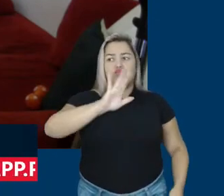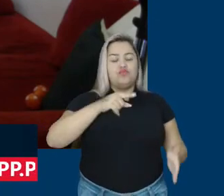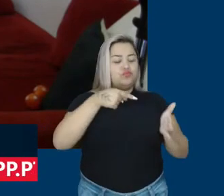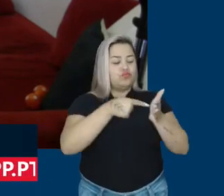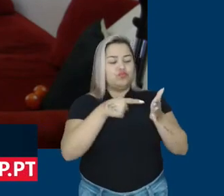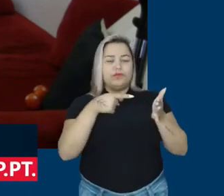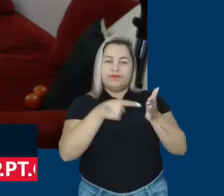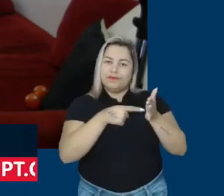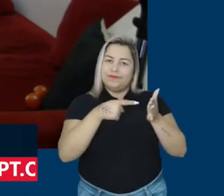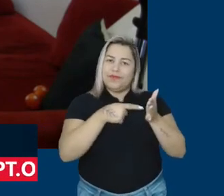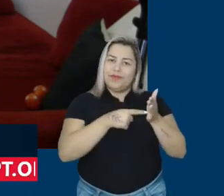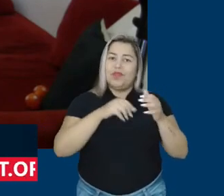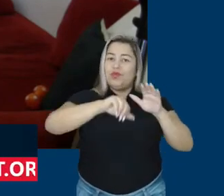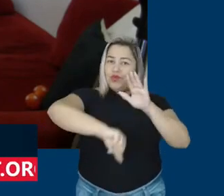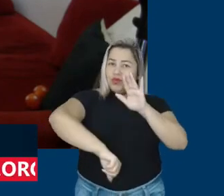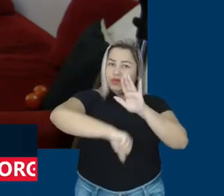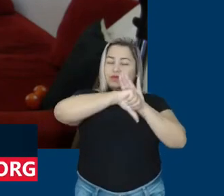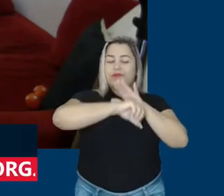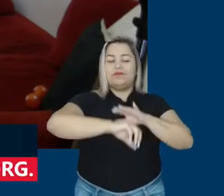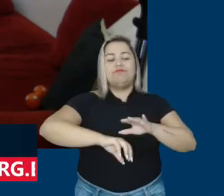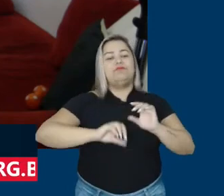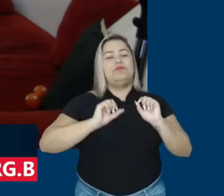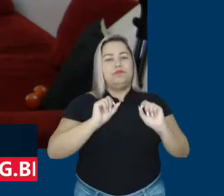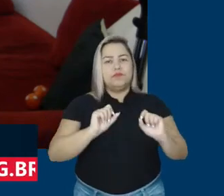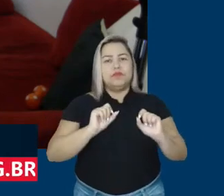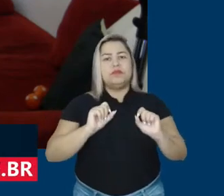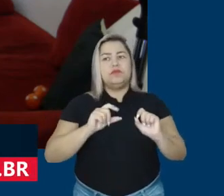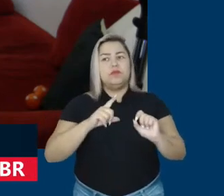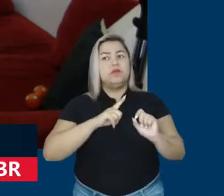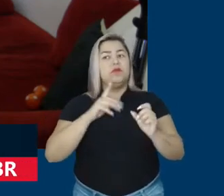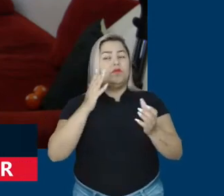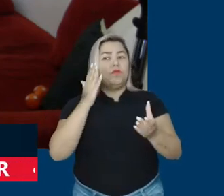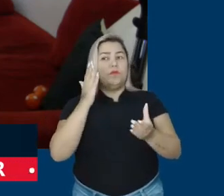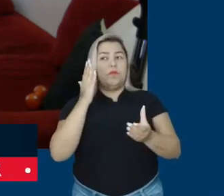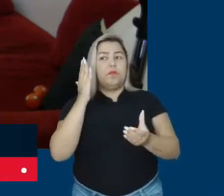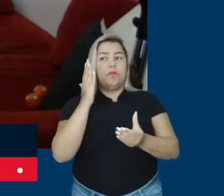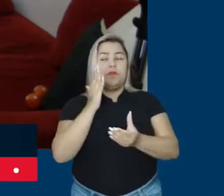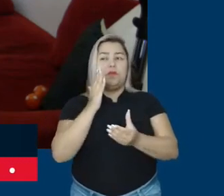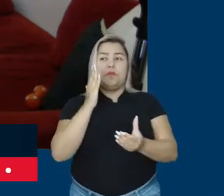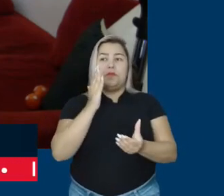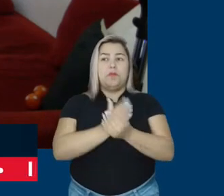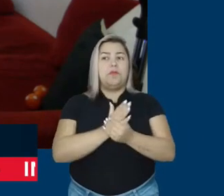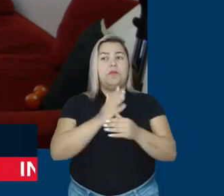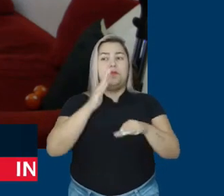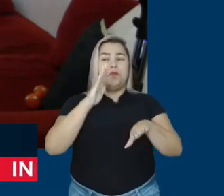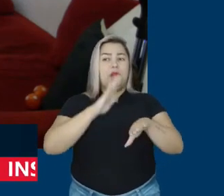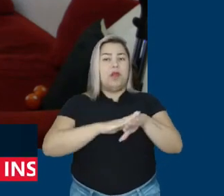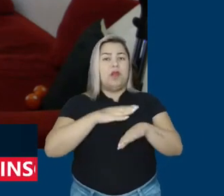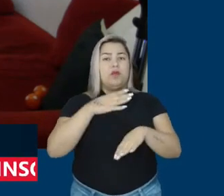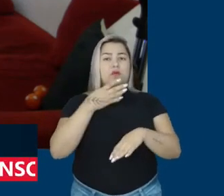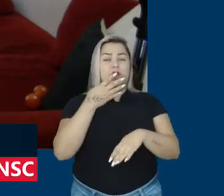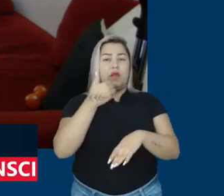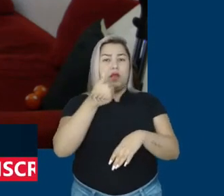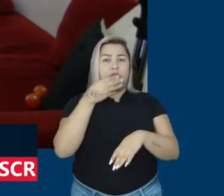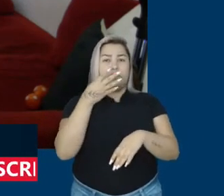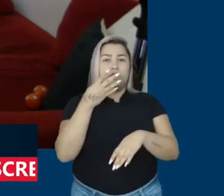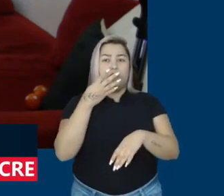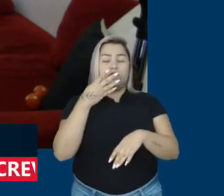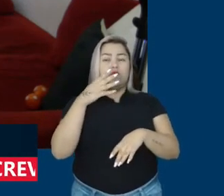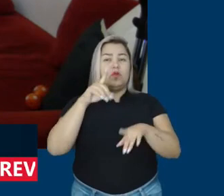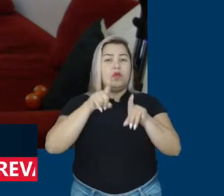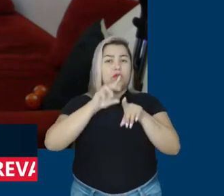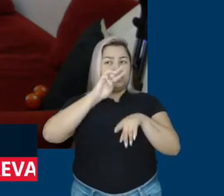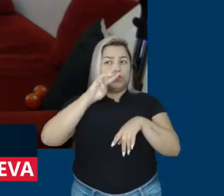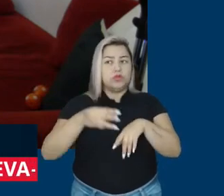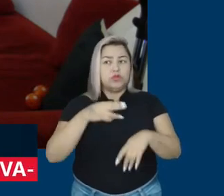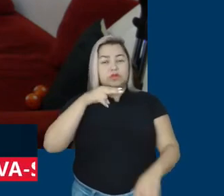de Crimes Cibernéticos da organização recebeu e processou aí mais de 14 mil e 400 denúncias anônimas de